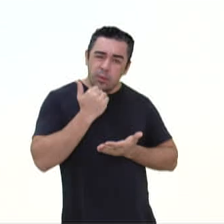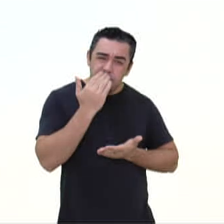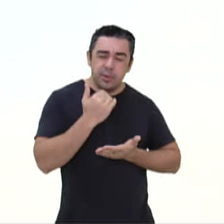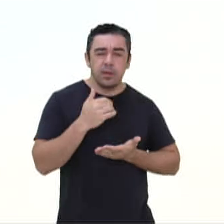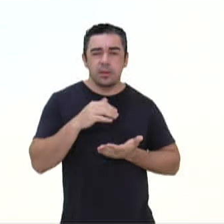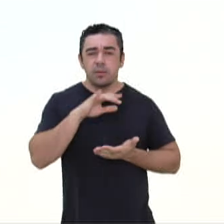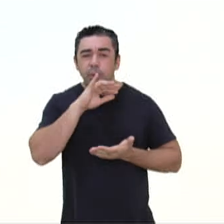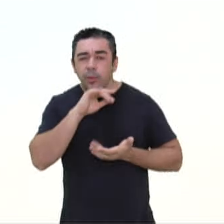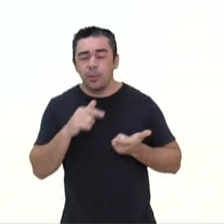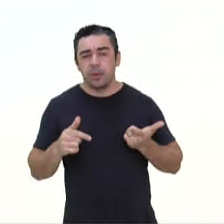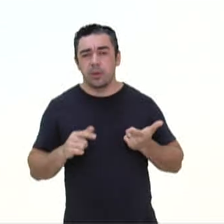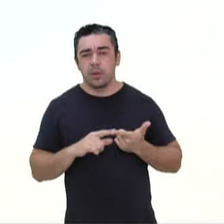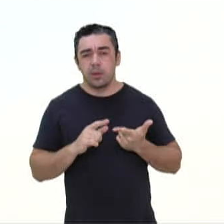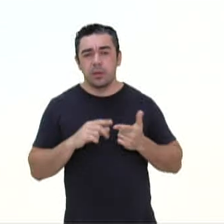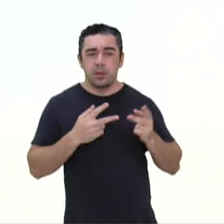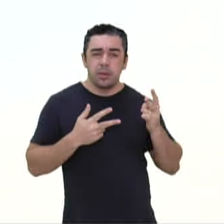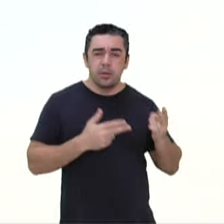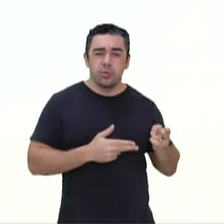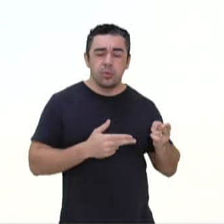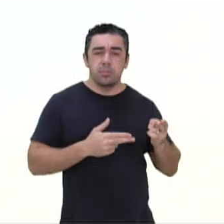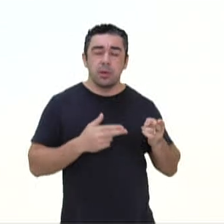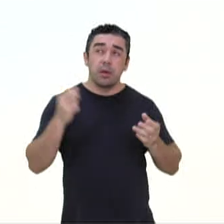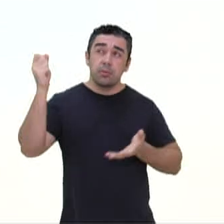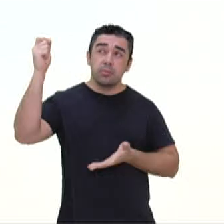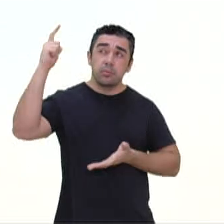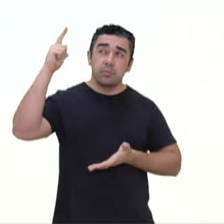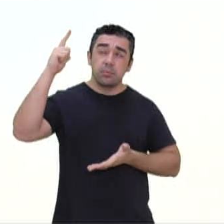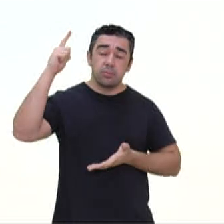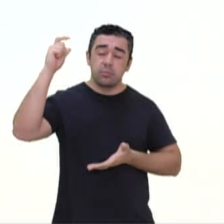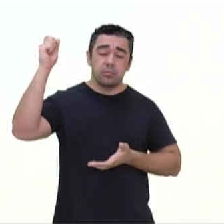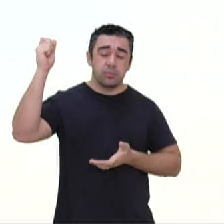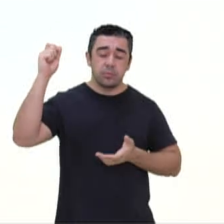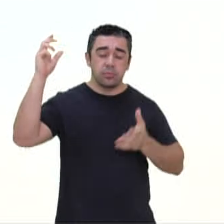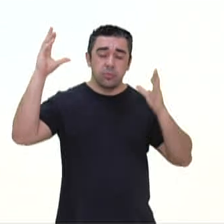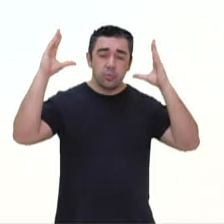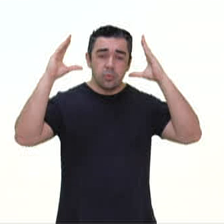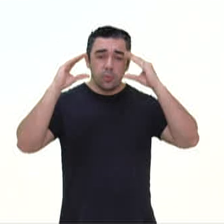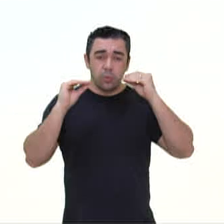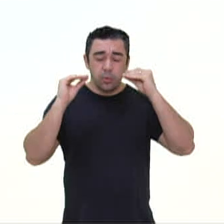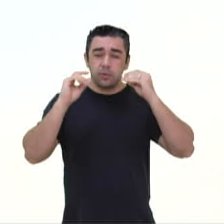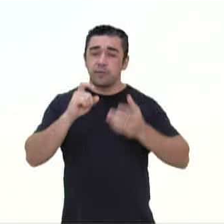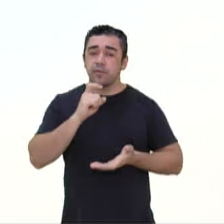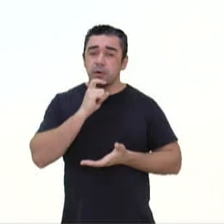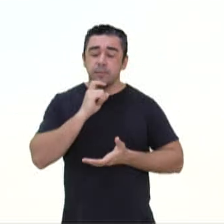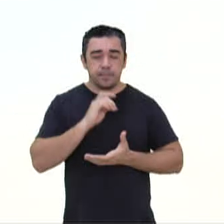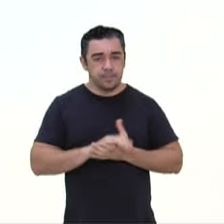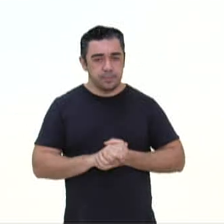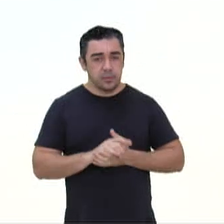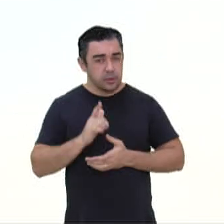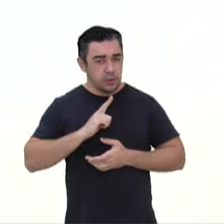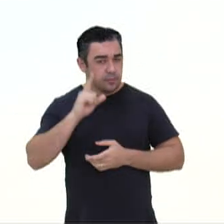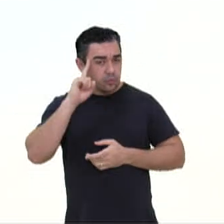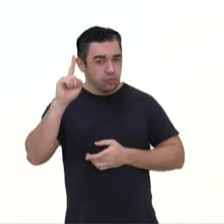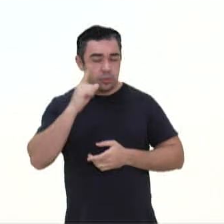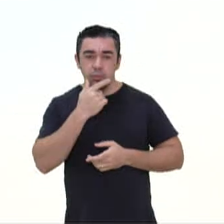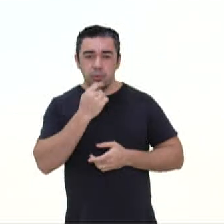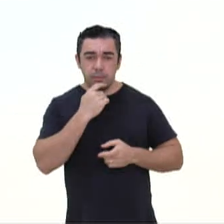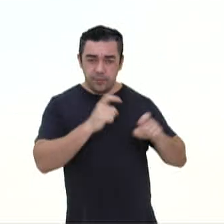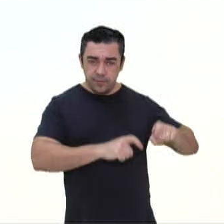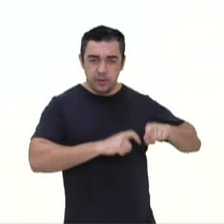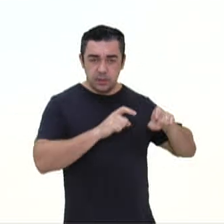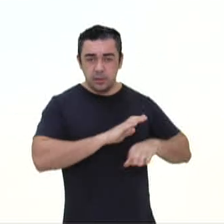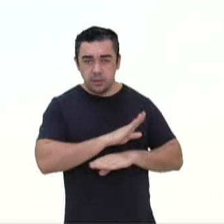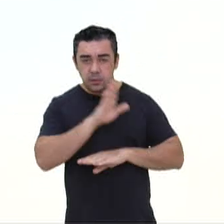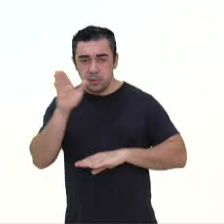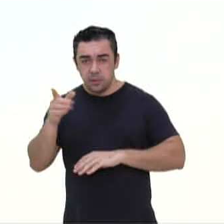da pior comida e dormia no relento da noite fria. Certa vez, o fazendeiro precisava ir à cidade,